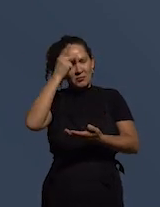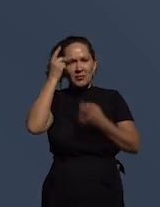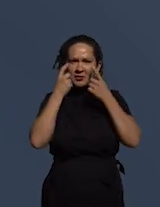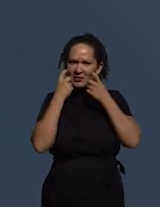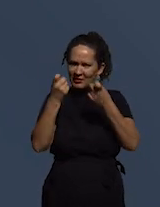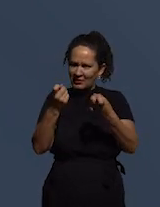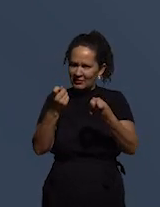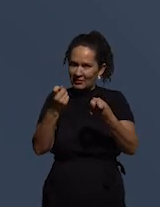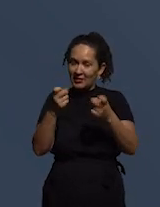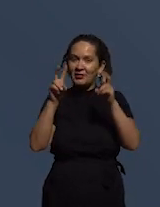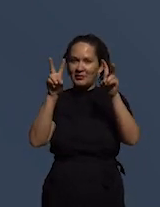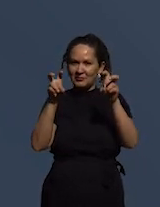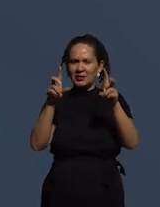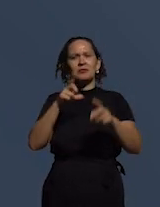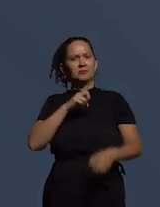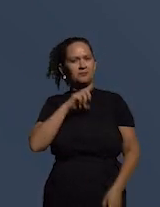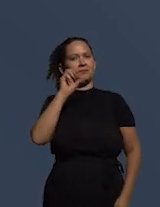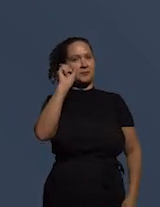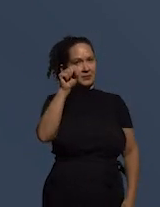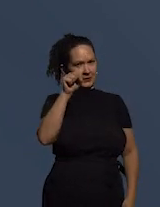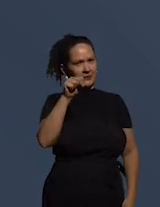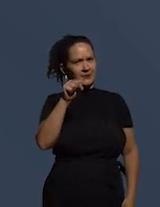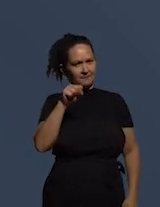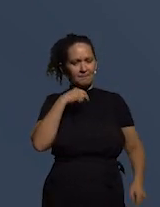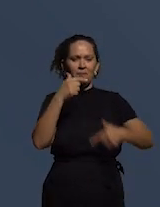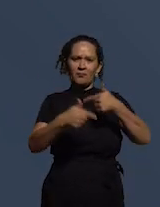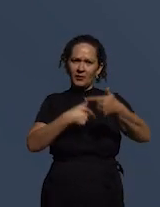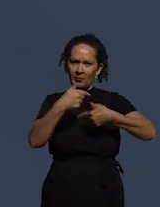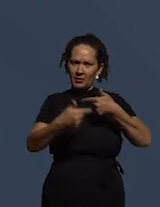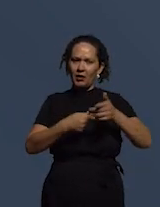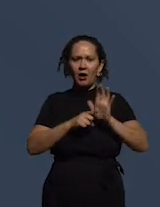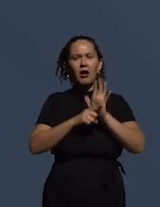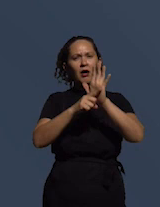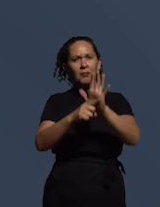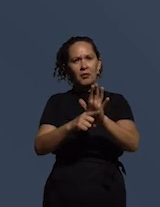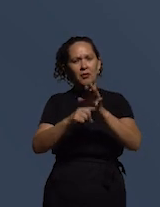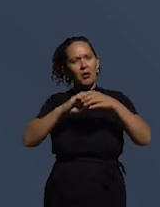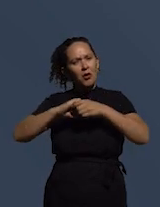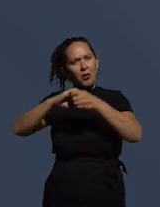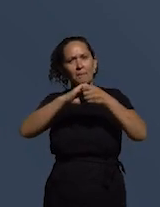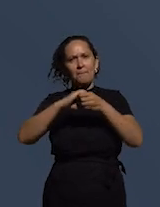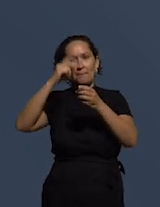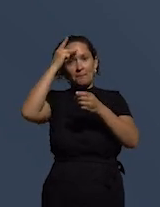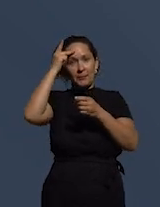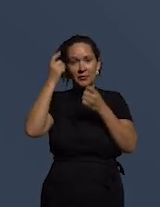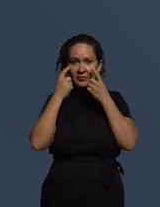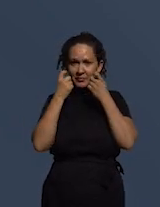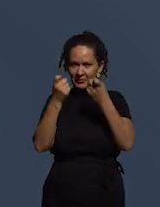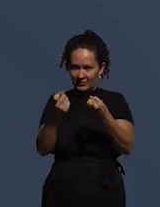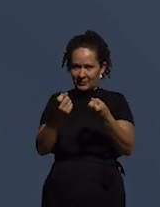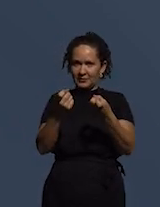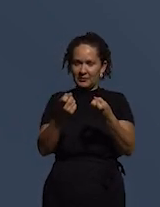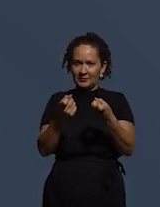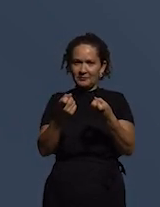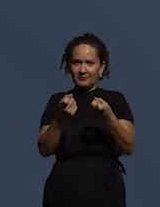no assunto existem pessoas interessadas em fazer alguma coisa você coopera com quem já está interessado em